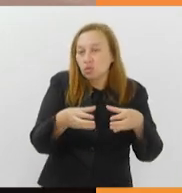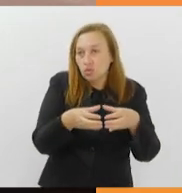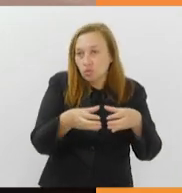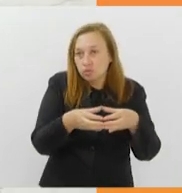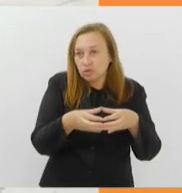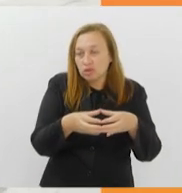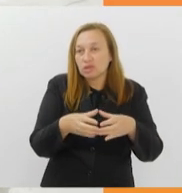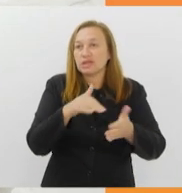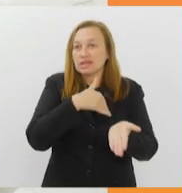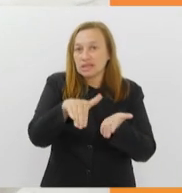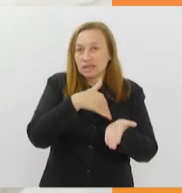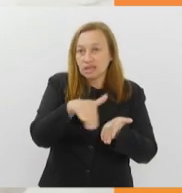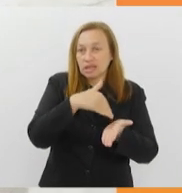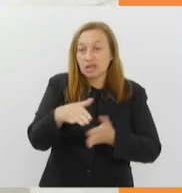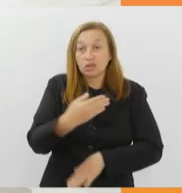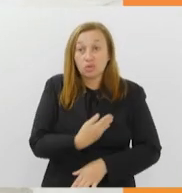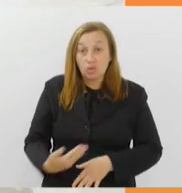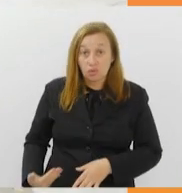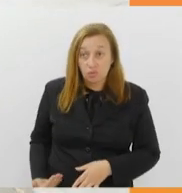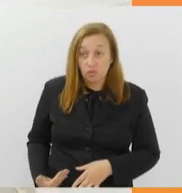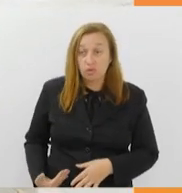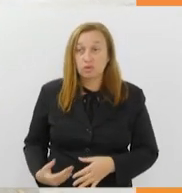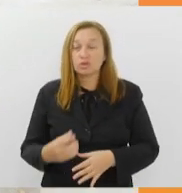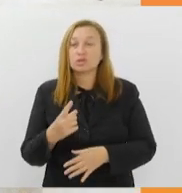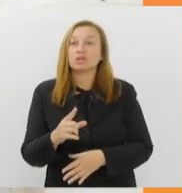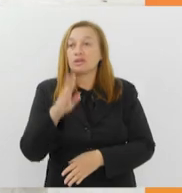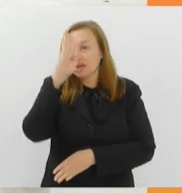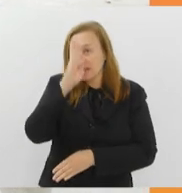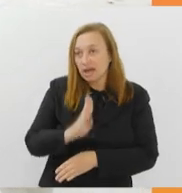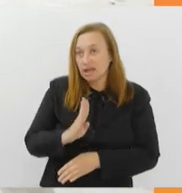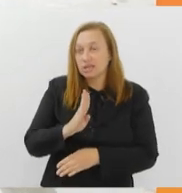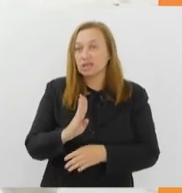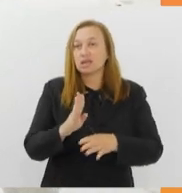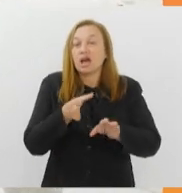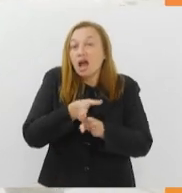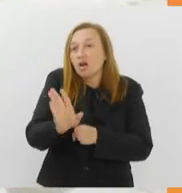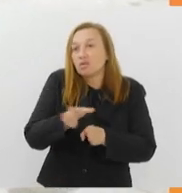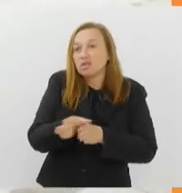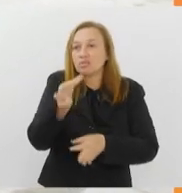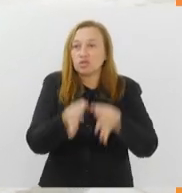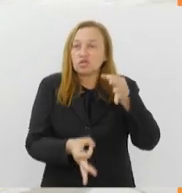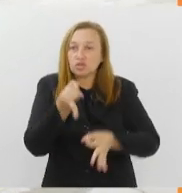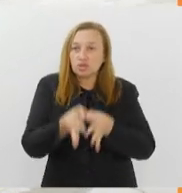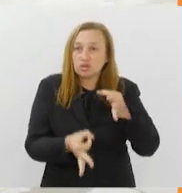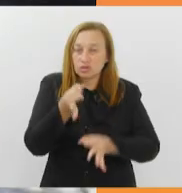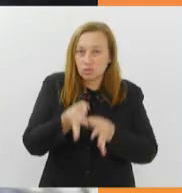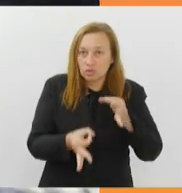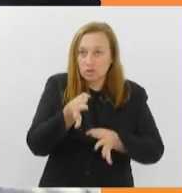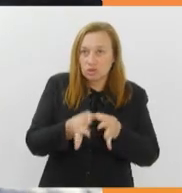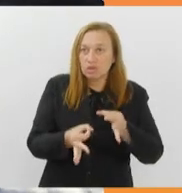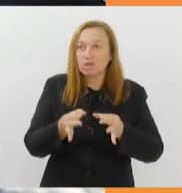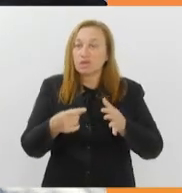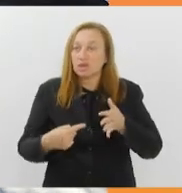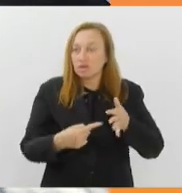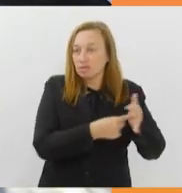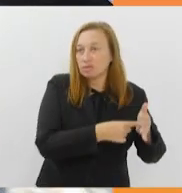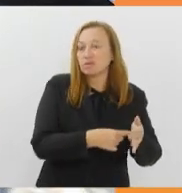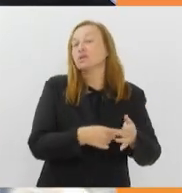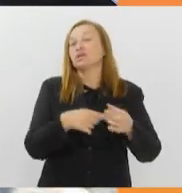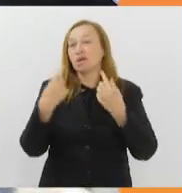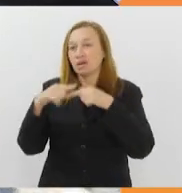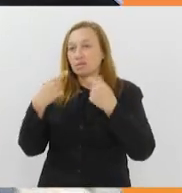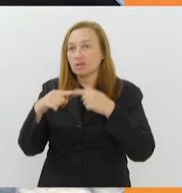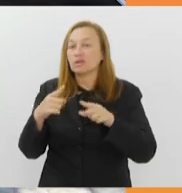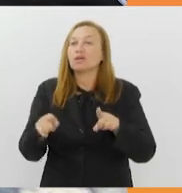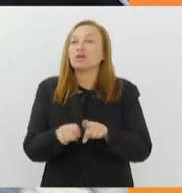Consumidor e de Governo oferecem serviço gratuito de orientação jurídica e recebem denúncias e reclamações. Os atendimentos são